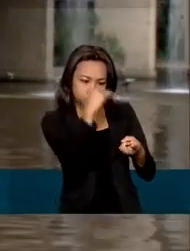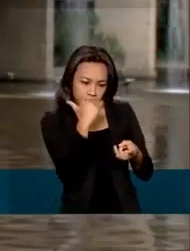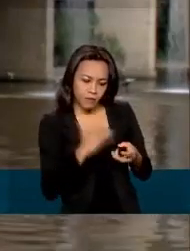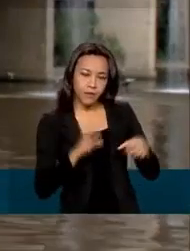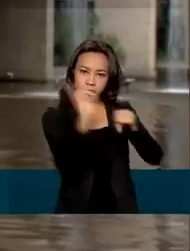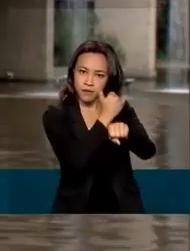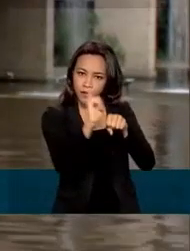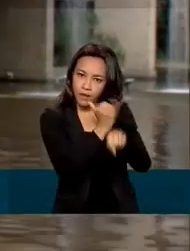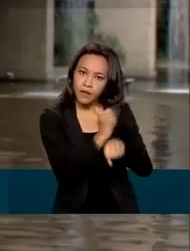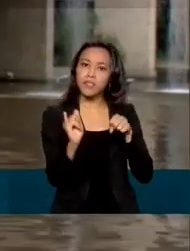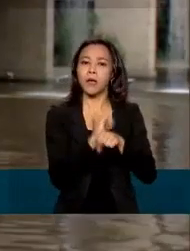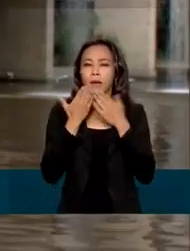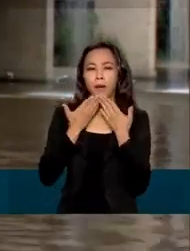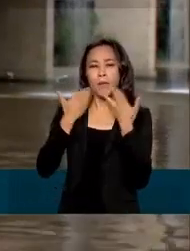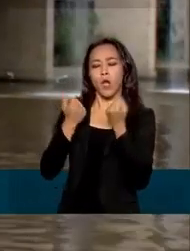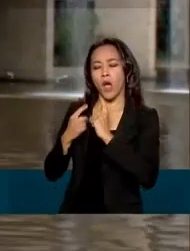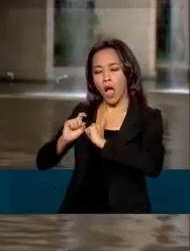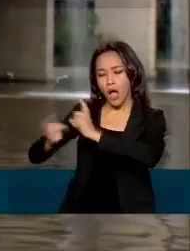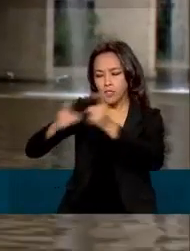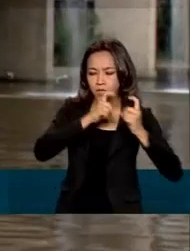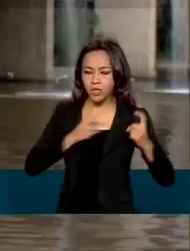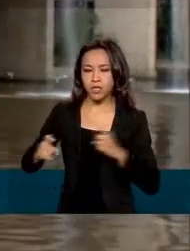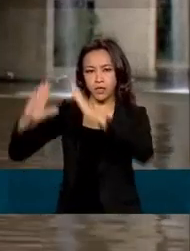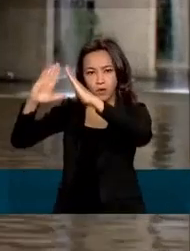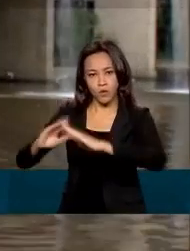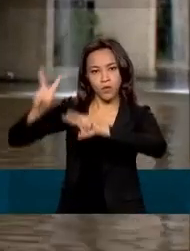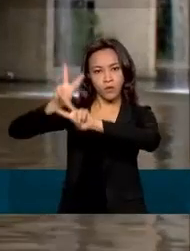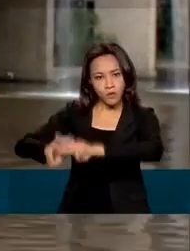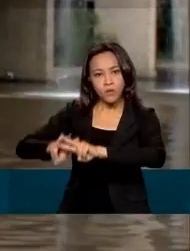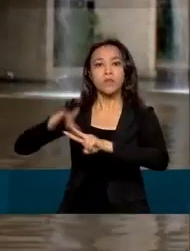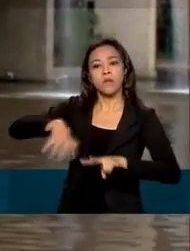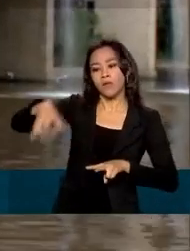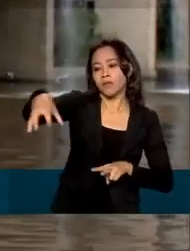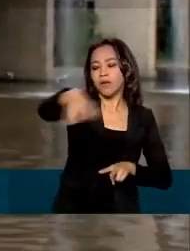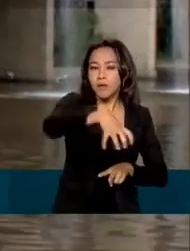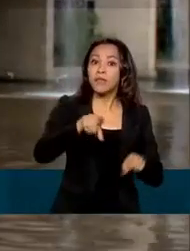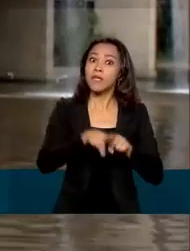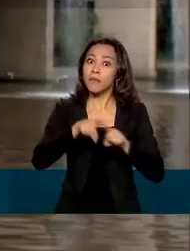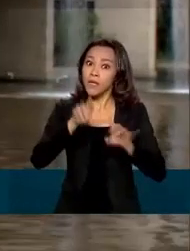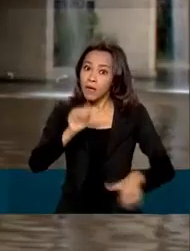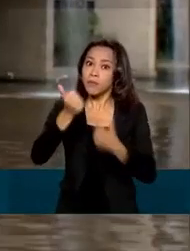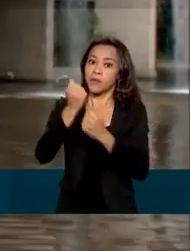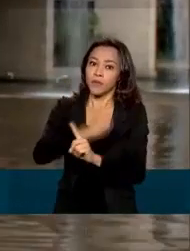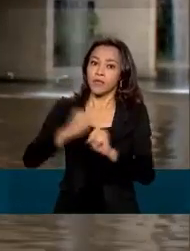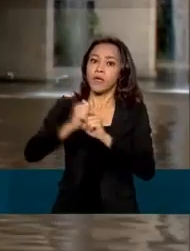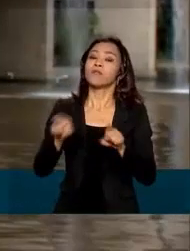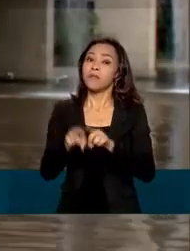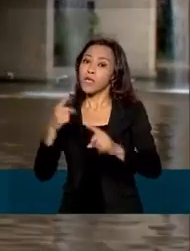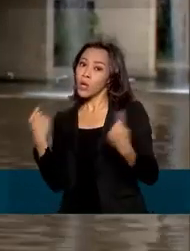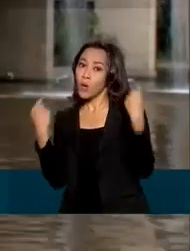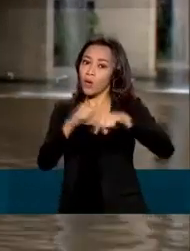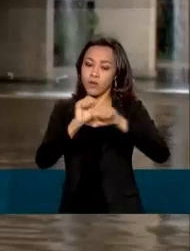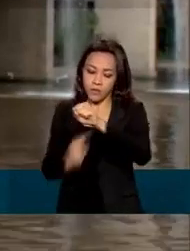otimização da gestão Dos órgãos de segurança pública e defesa social Até o combate à corrupção,